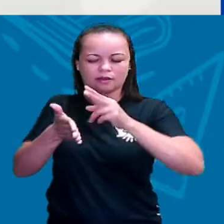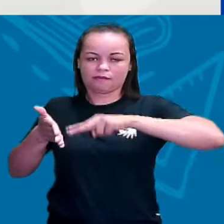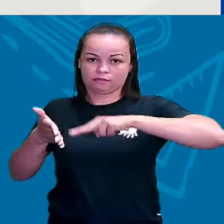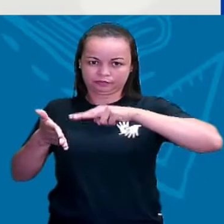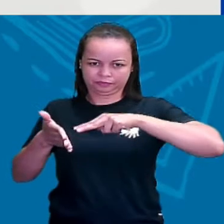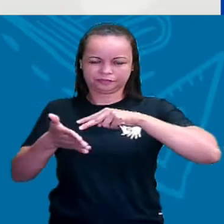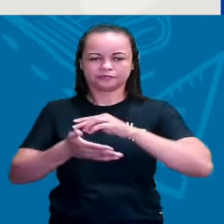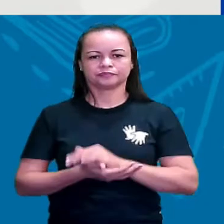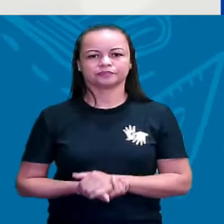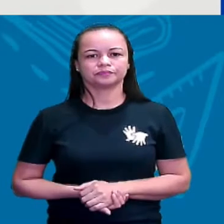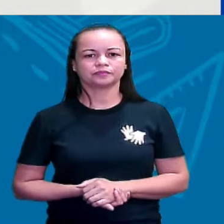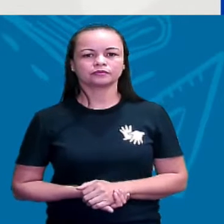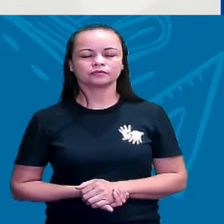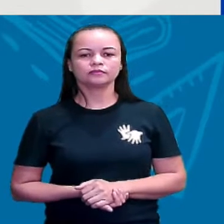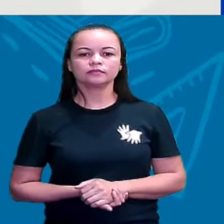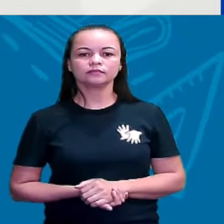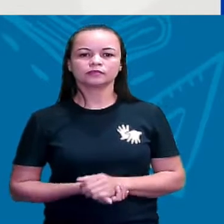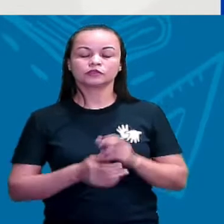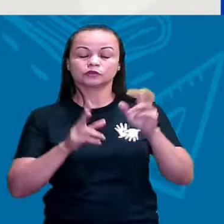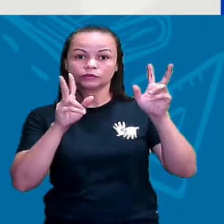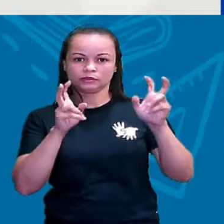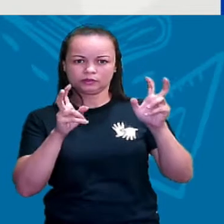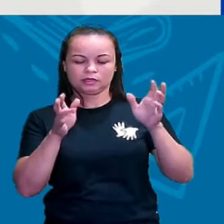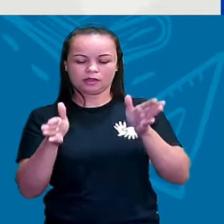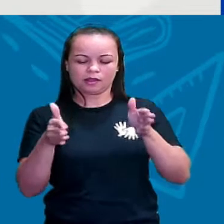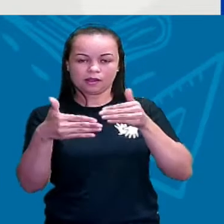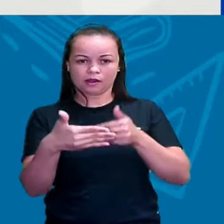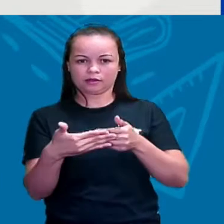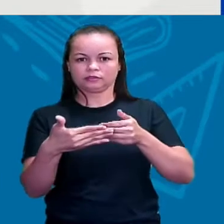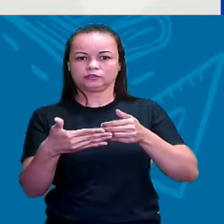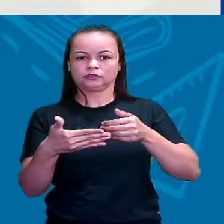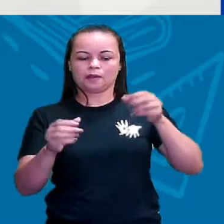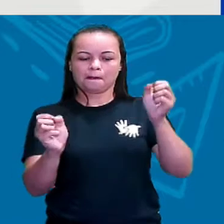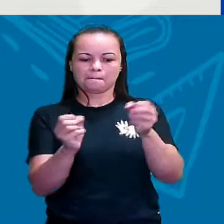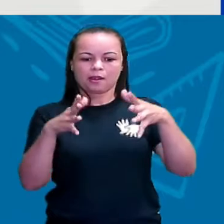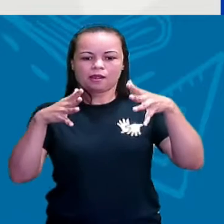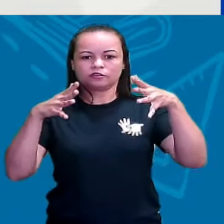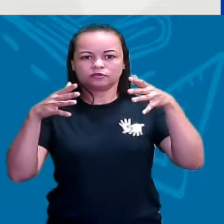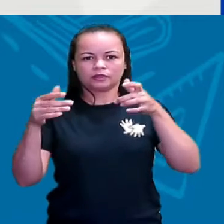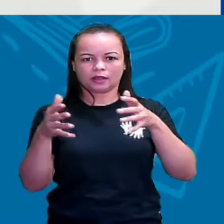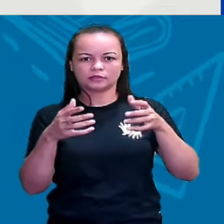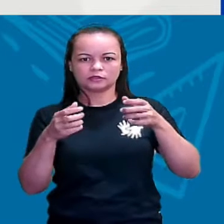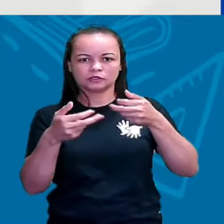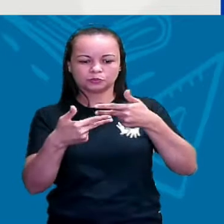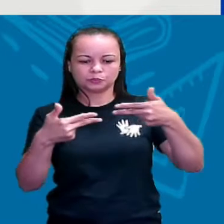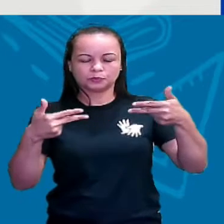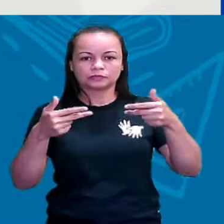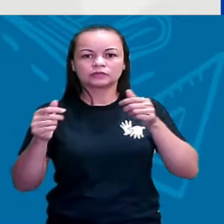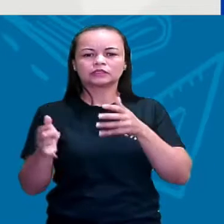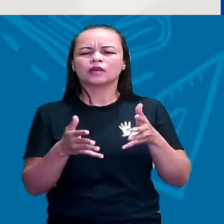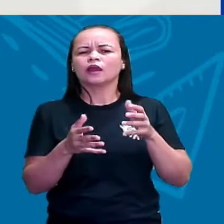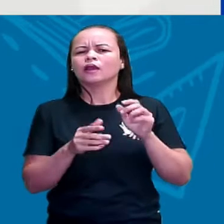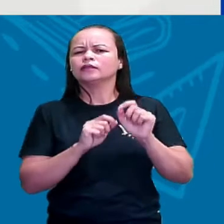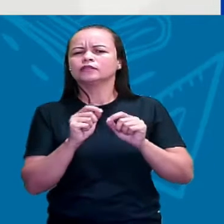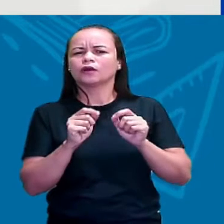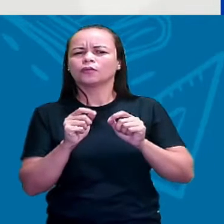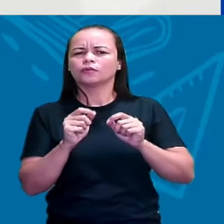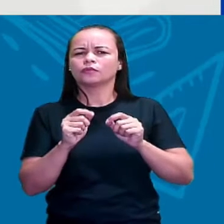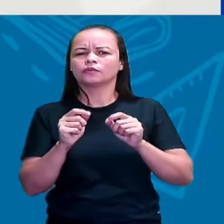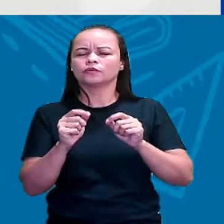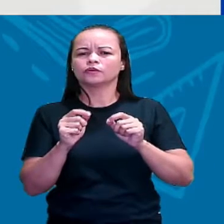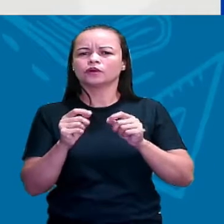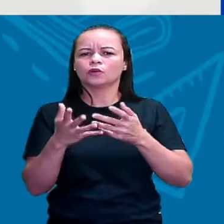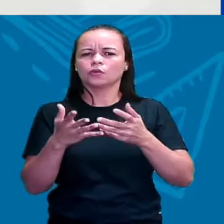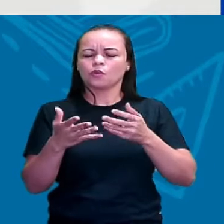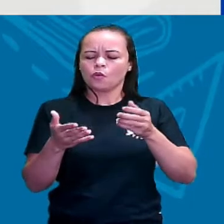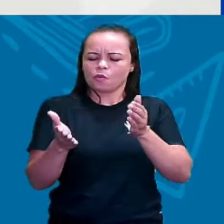Caixa Mágica de Surpresa, Elias José. Um livro é uma